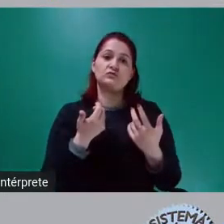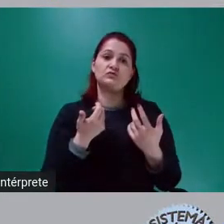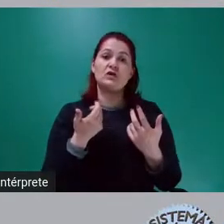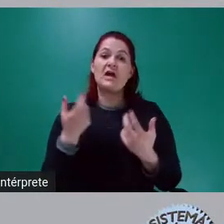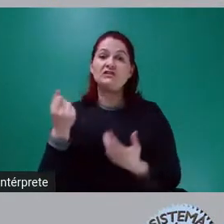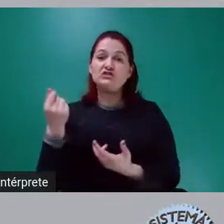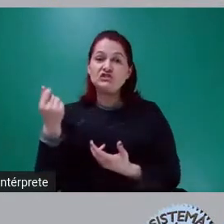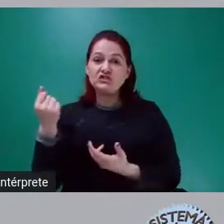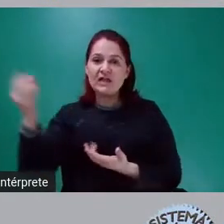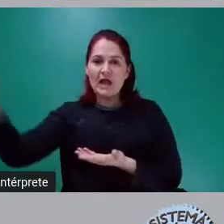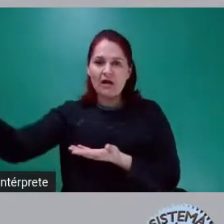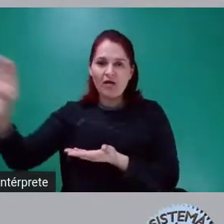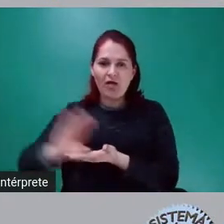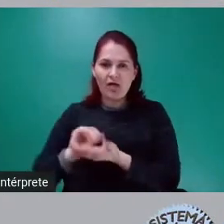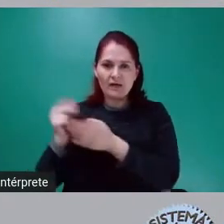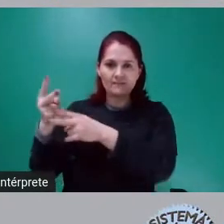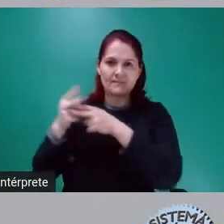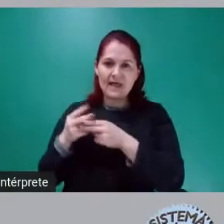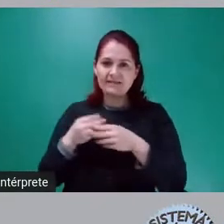empresas,